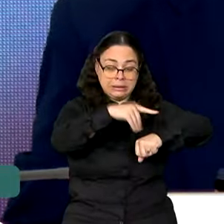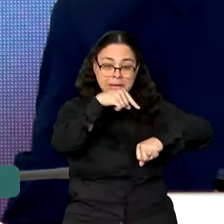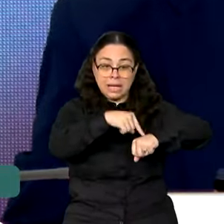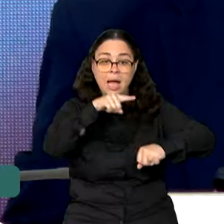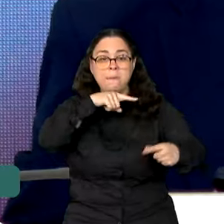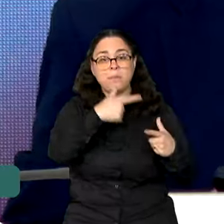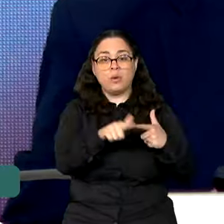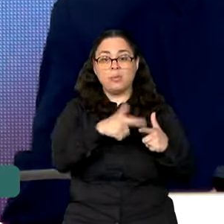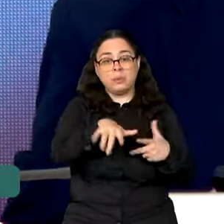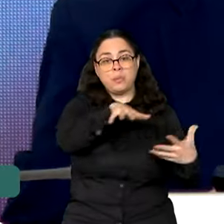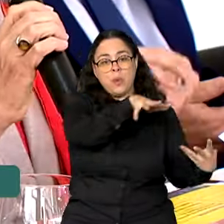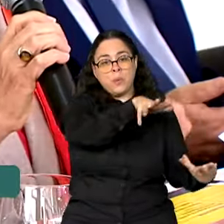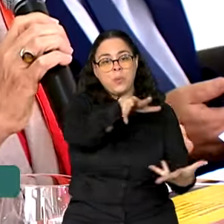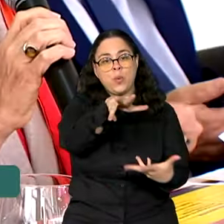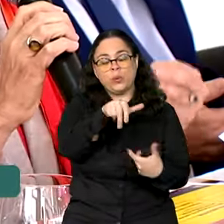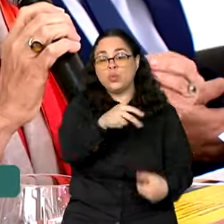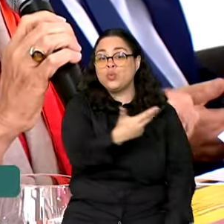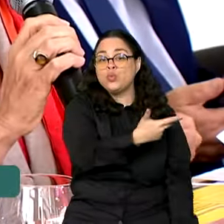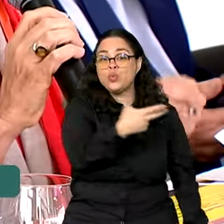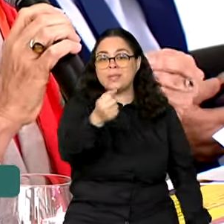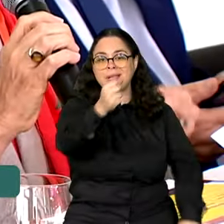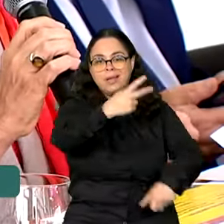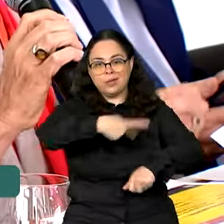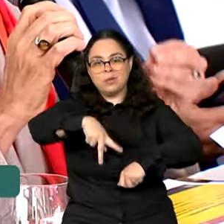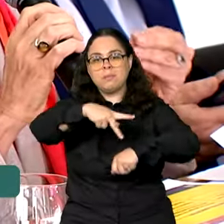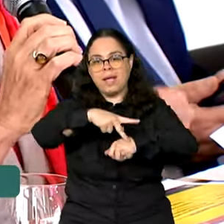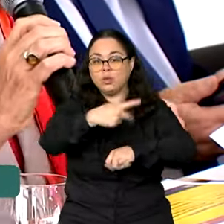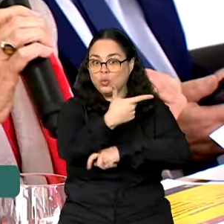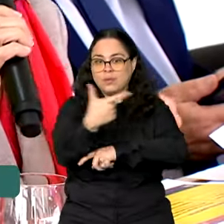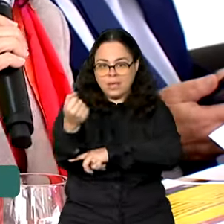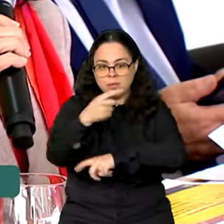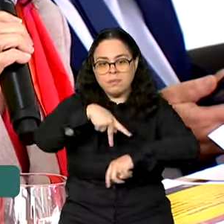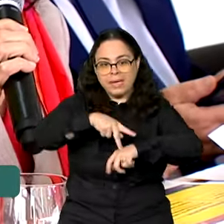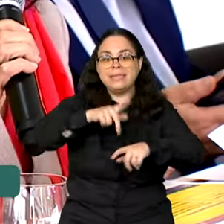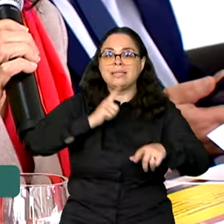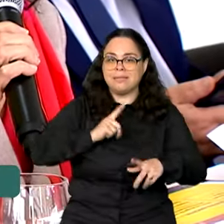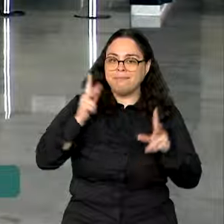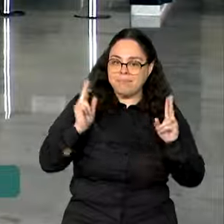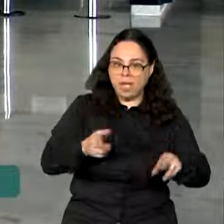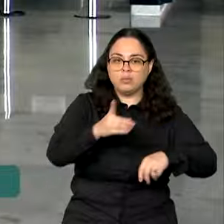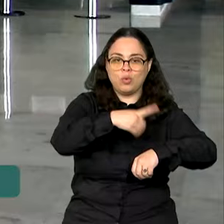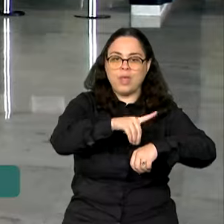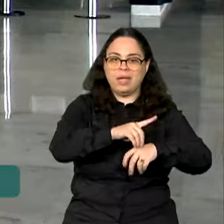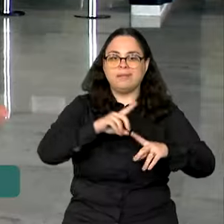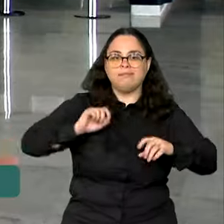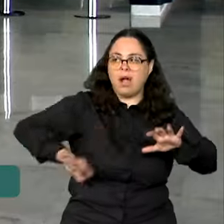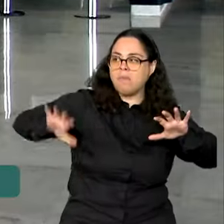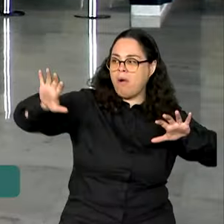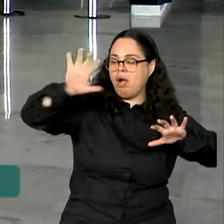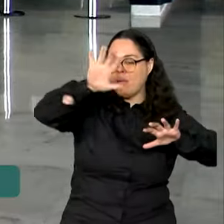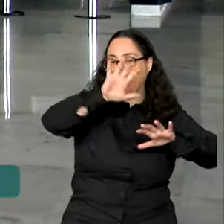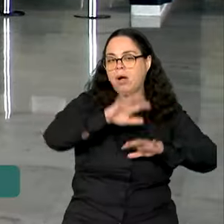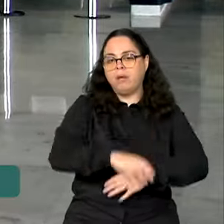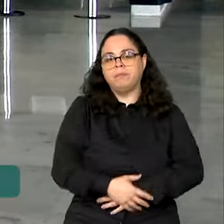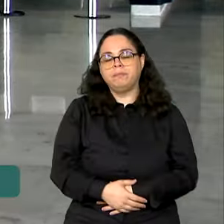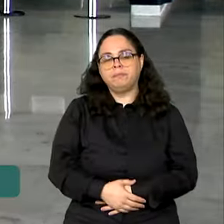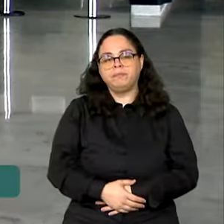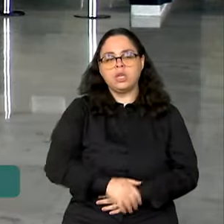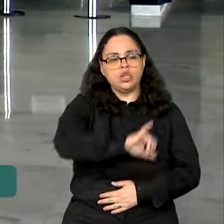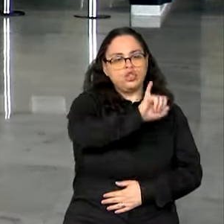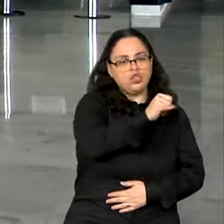mundial. 200 países têm casos de dengue em todos os continentes. De janeiro a agosto de